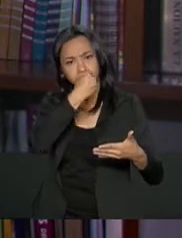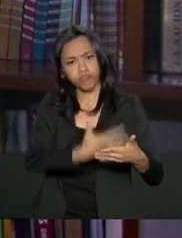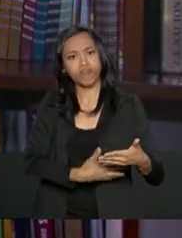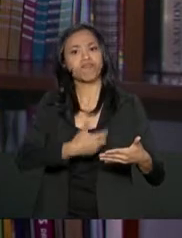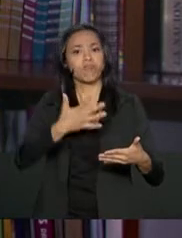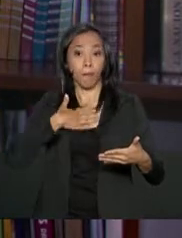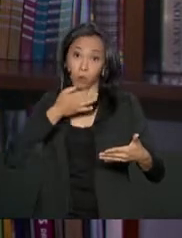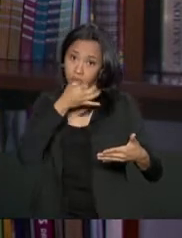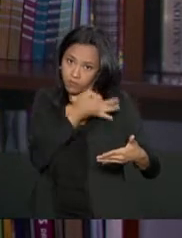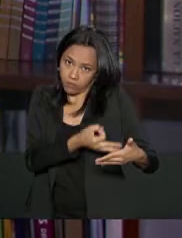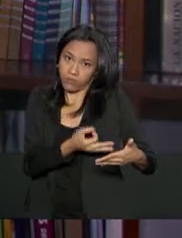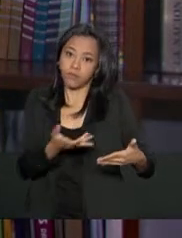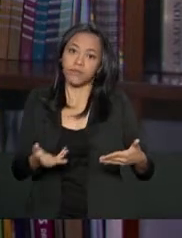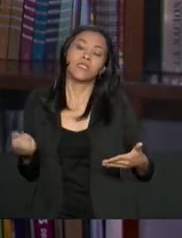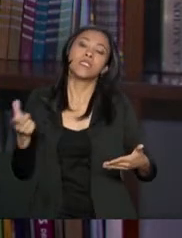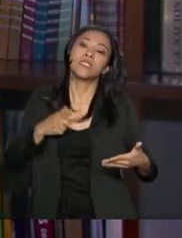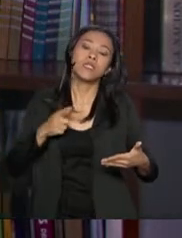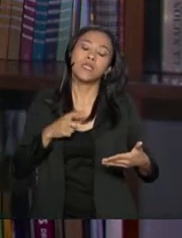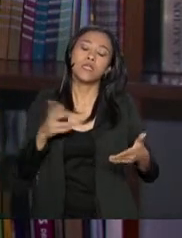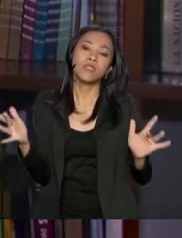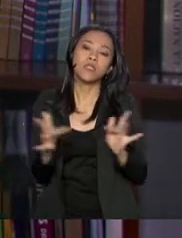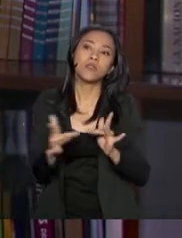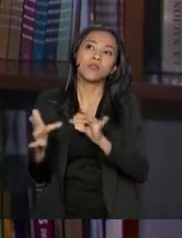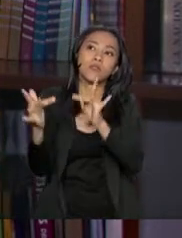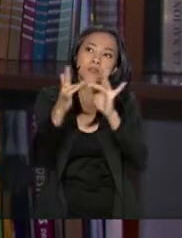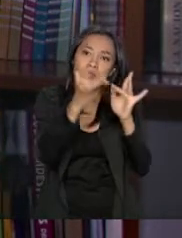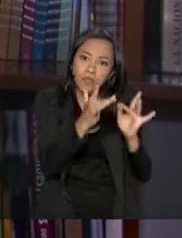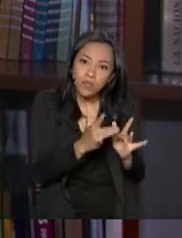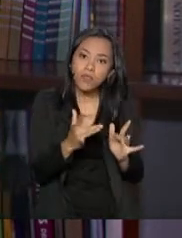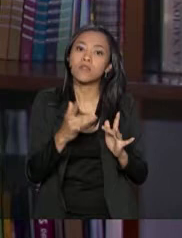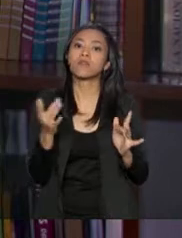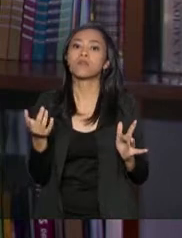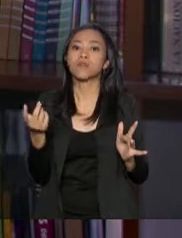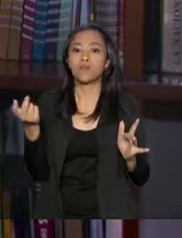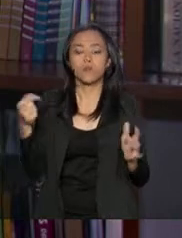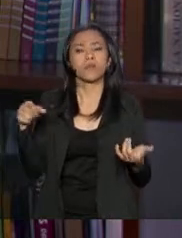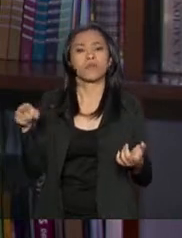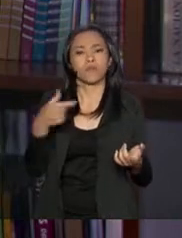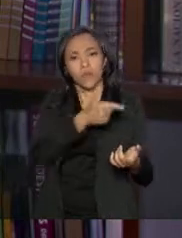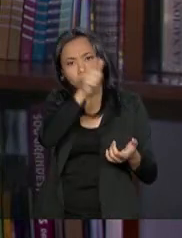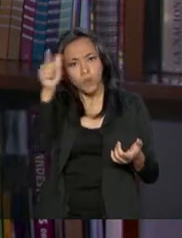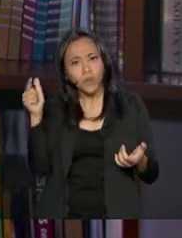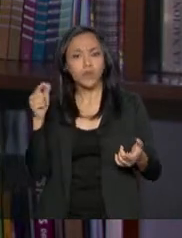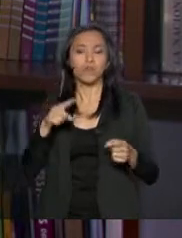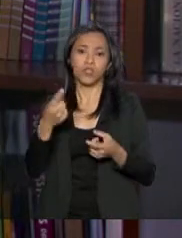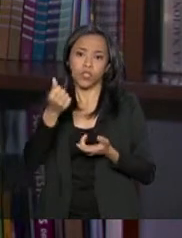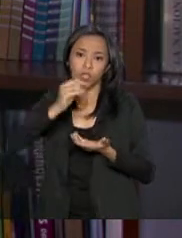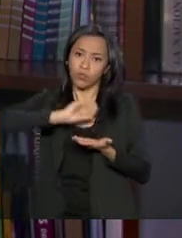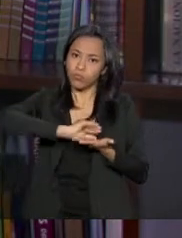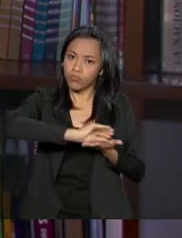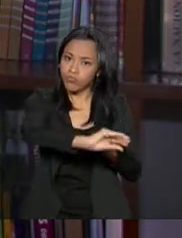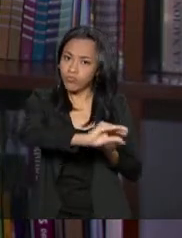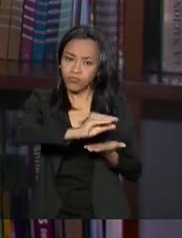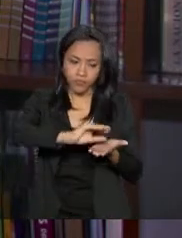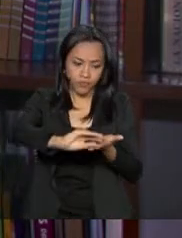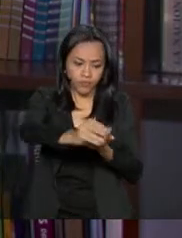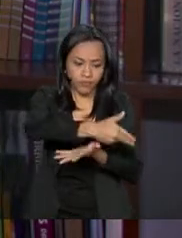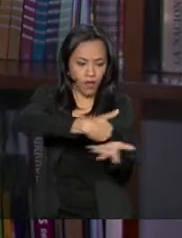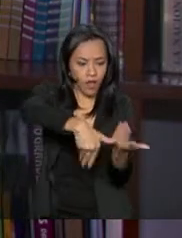Existem já intercâmbios comerciais, financeiros, investimentos diretos, recíprocos,